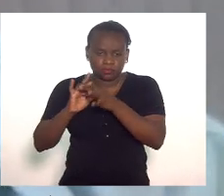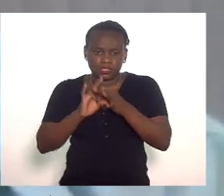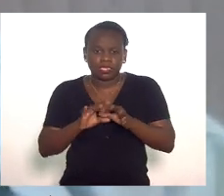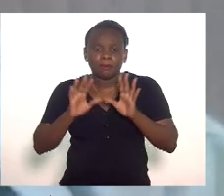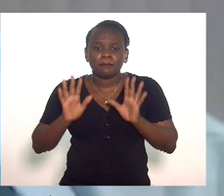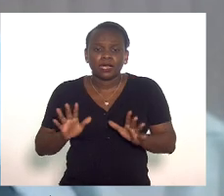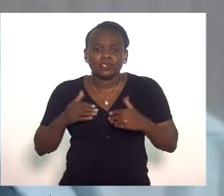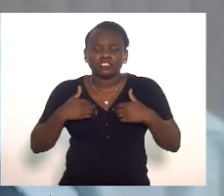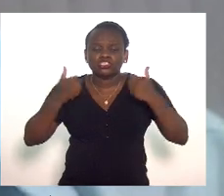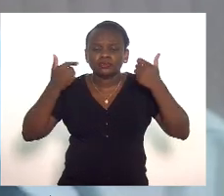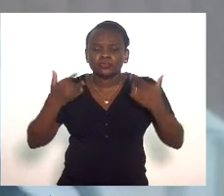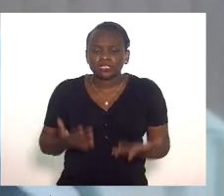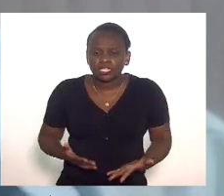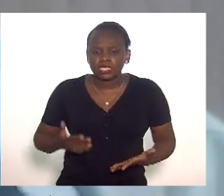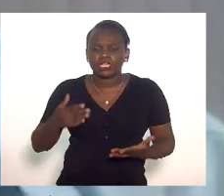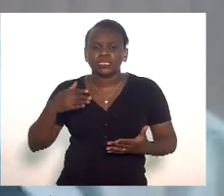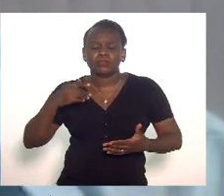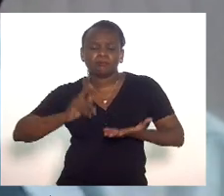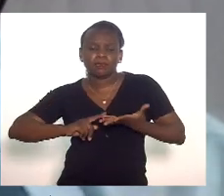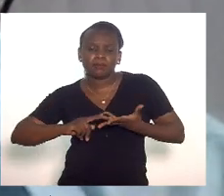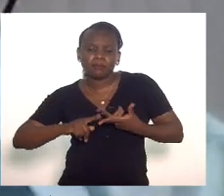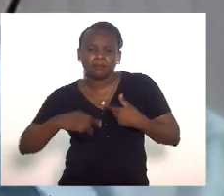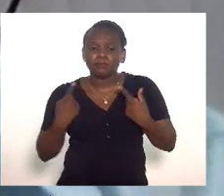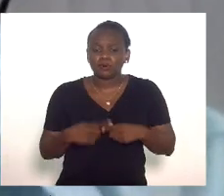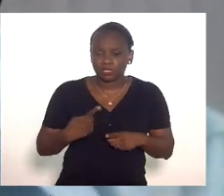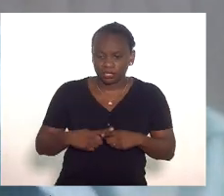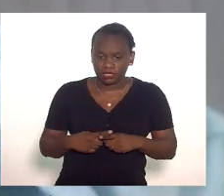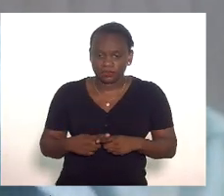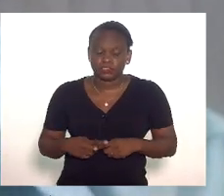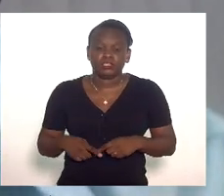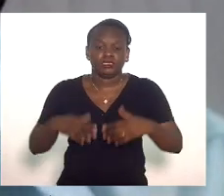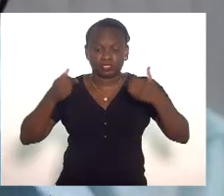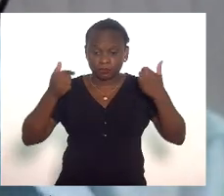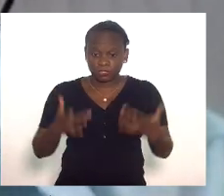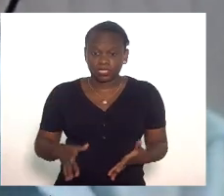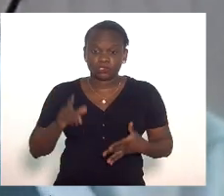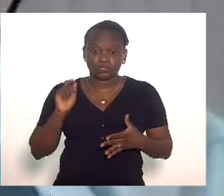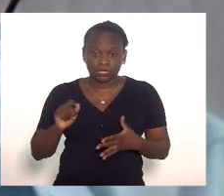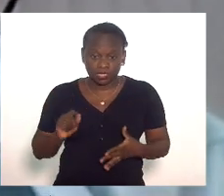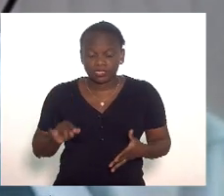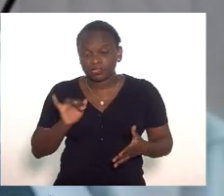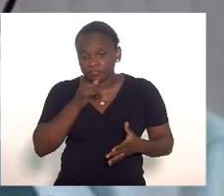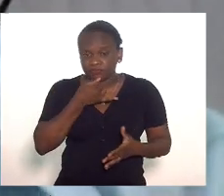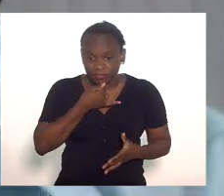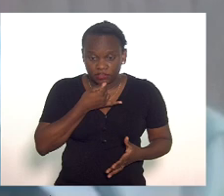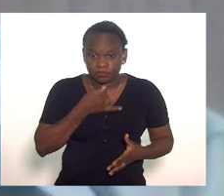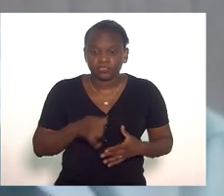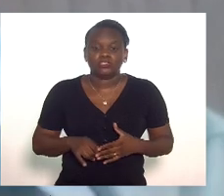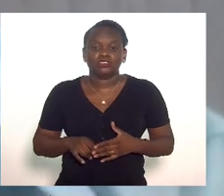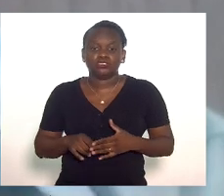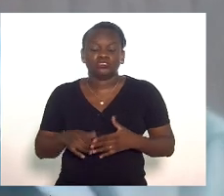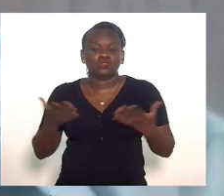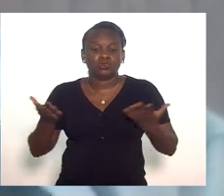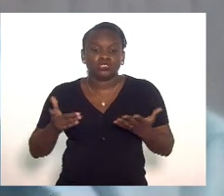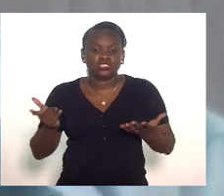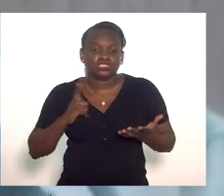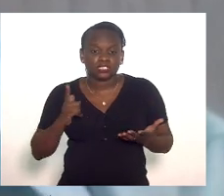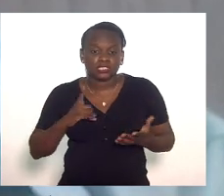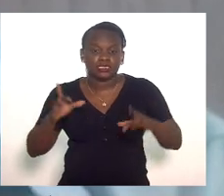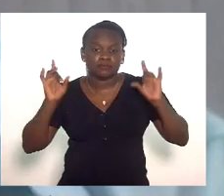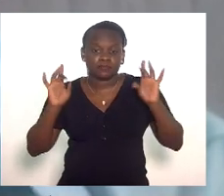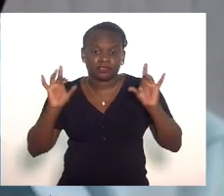por que que eu fiz toda essa introdução para dizer a vocês que infelizmente nós temos o